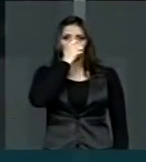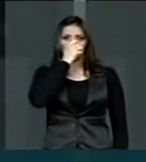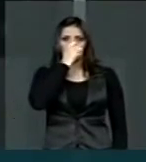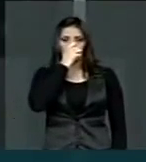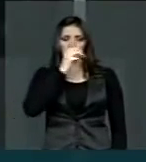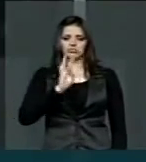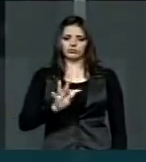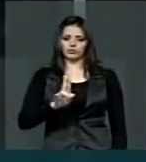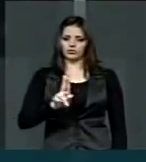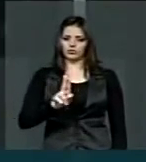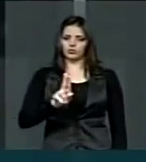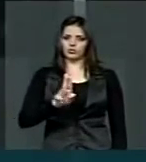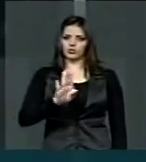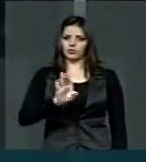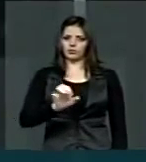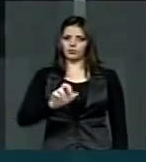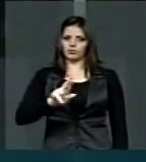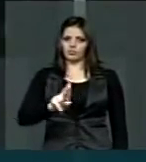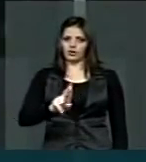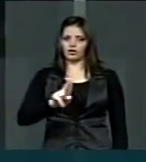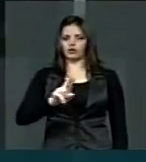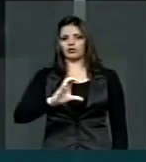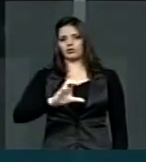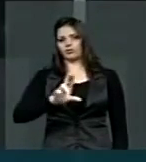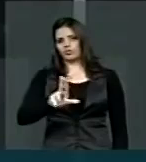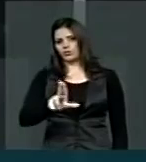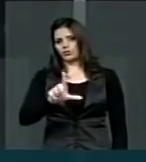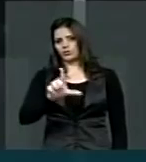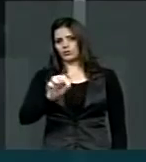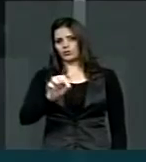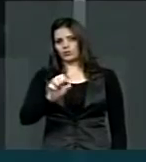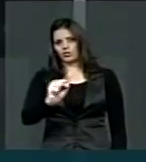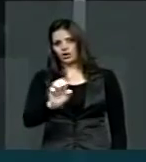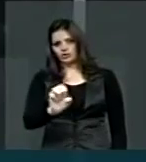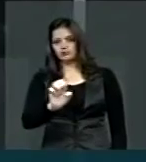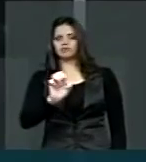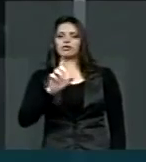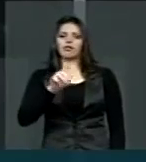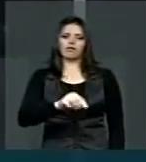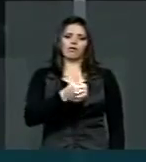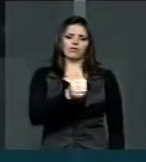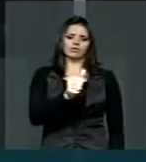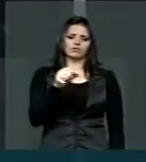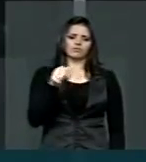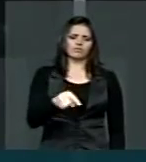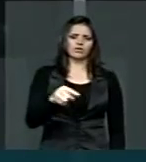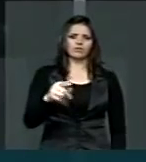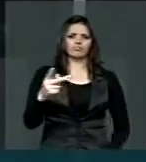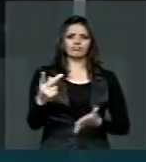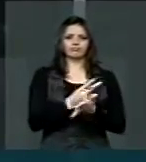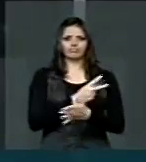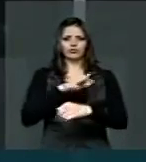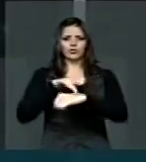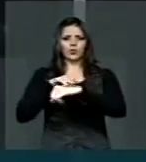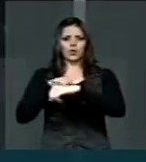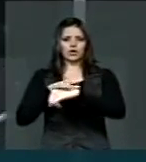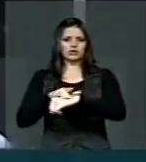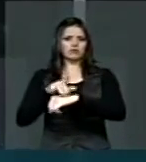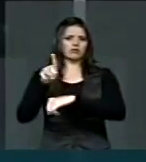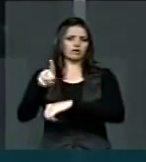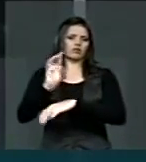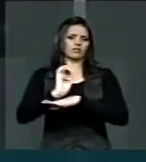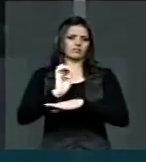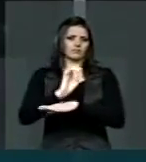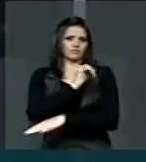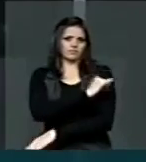Em 2011, foram notificados mais de 11 mil novos casos de tuberculose no Estado.